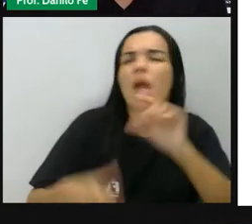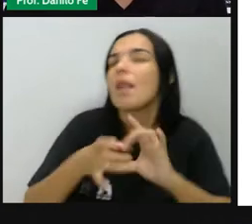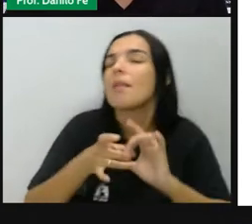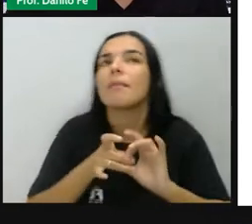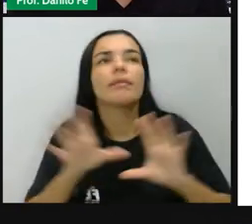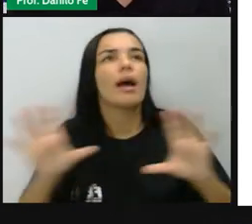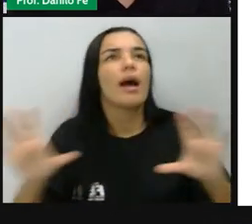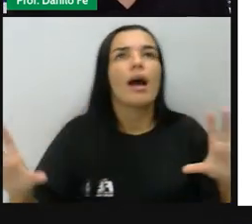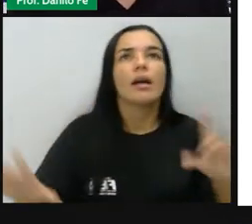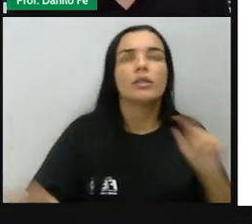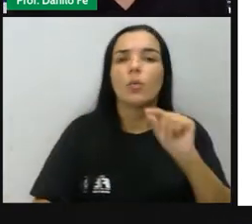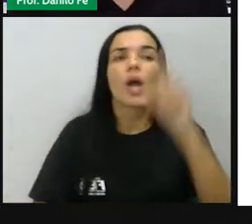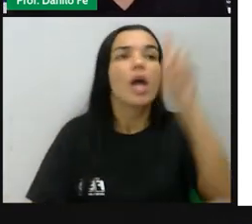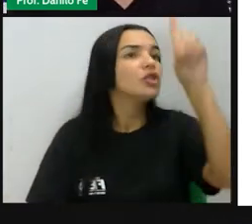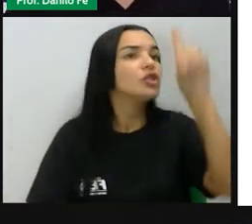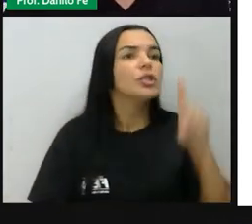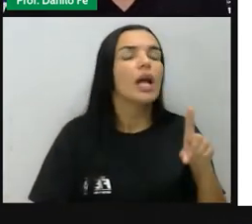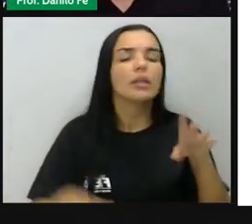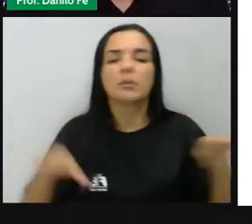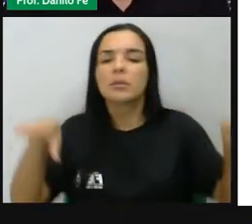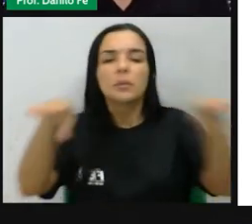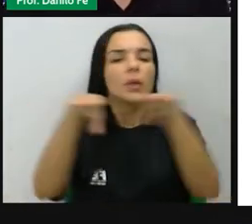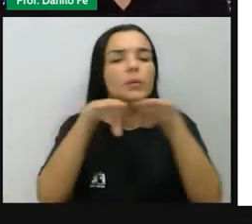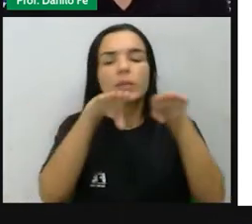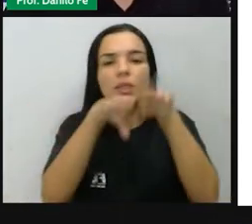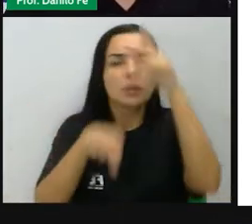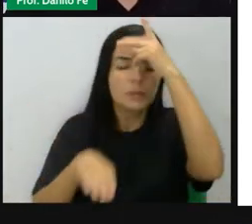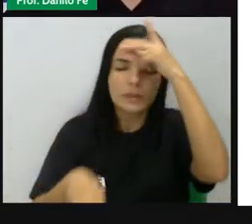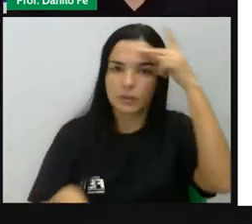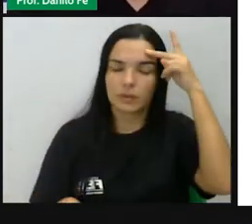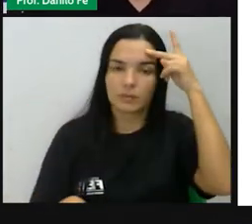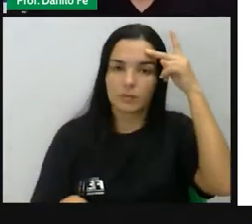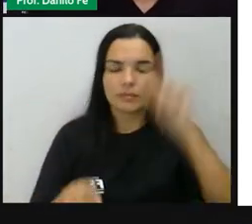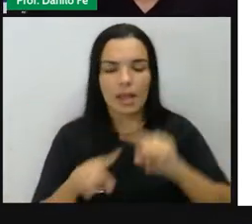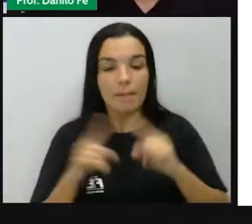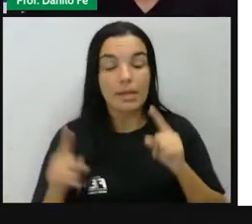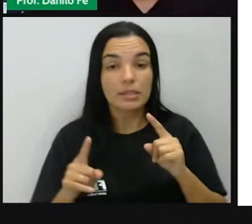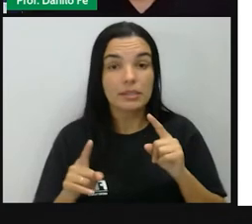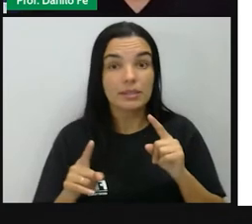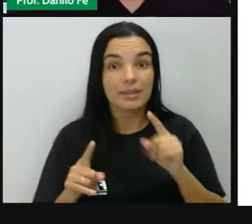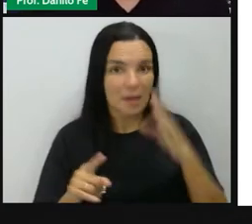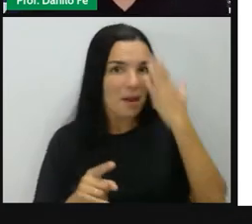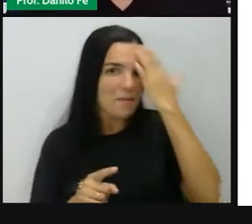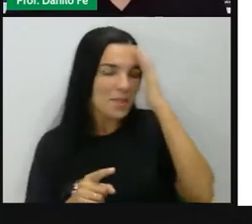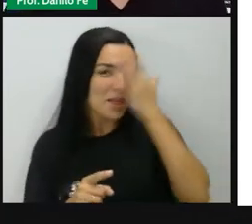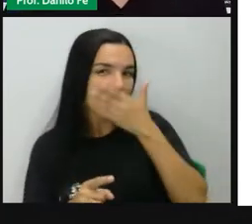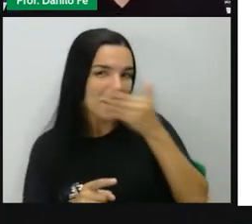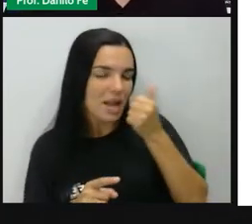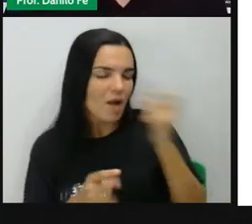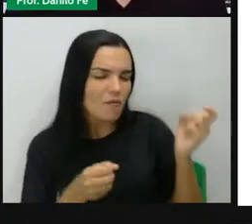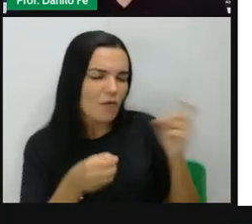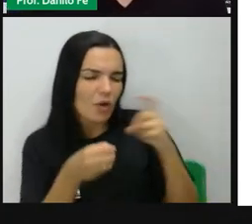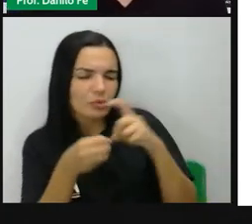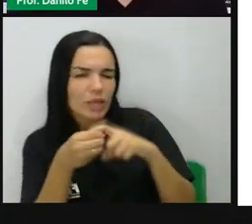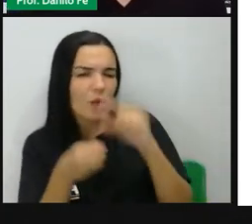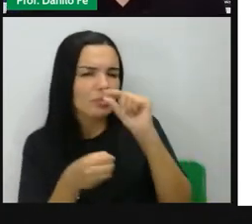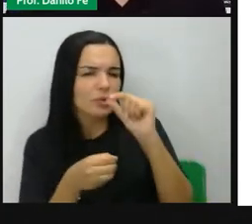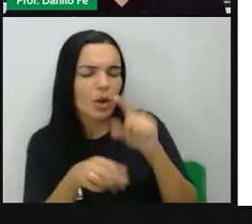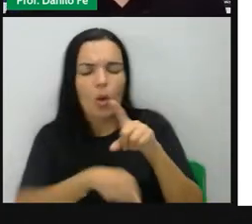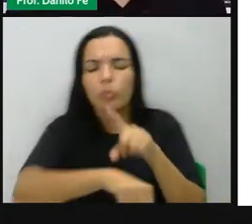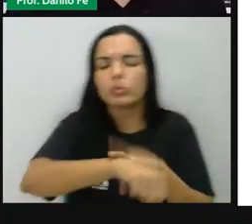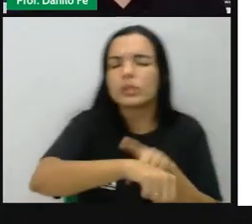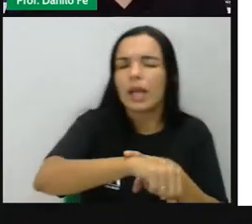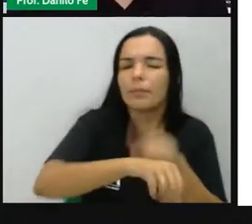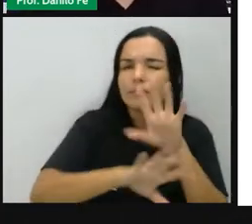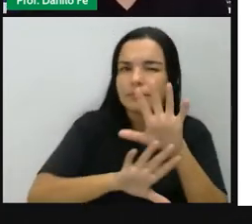toda pessoa. Mas, para entender isso, eu vou precisar voltar um pouquinho no tempo e falar do contexto que